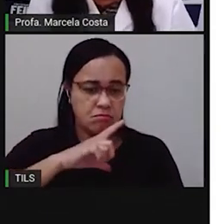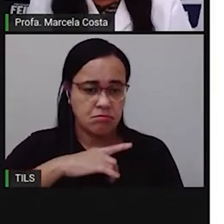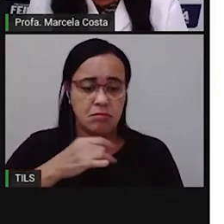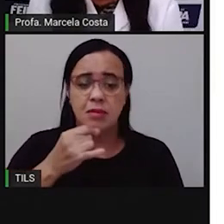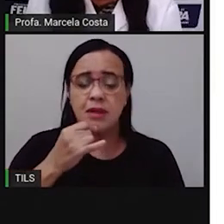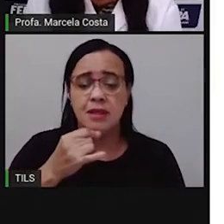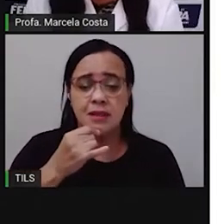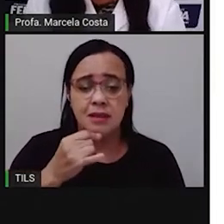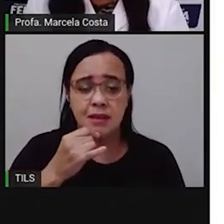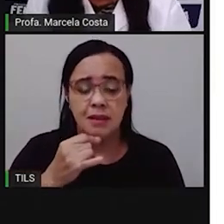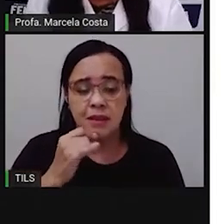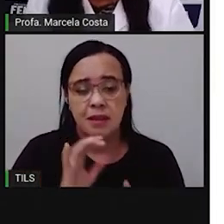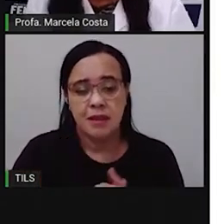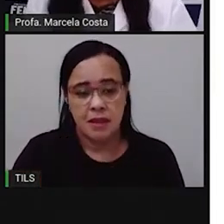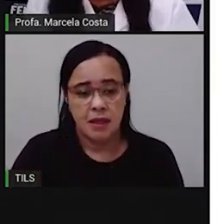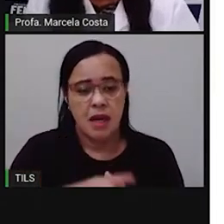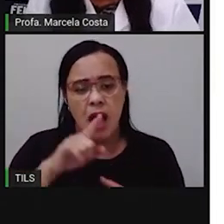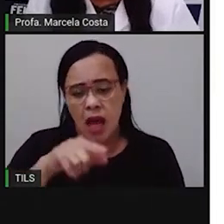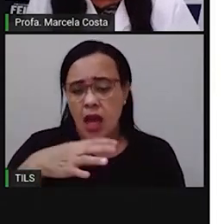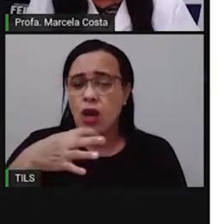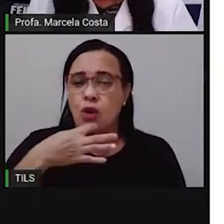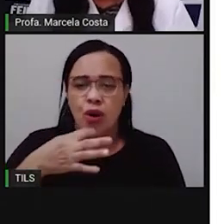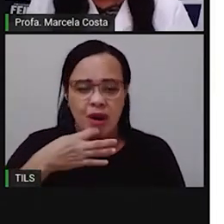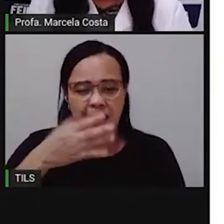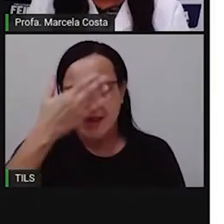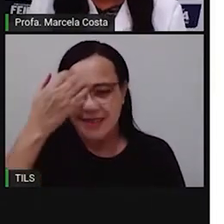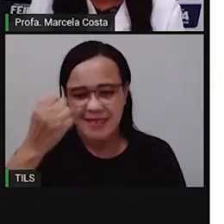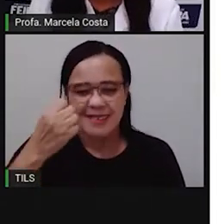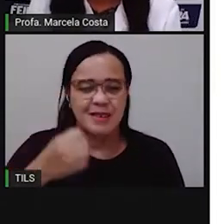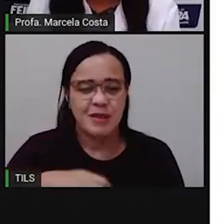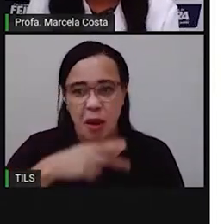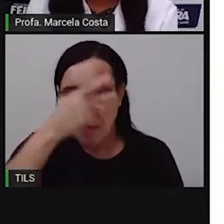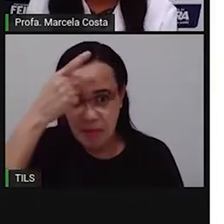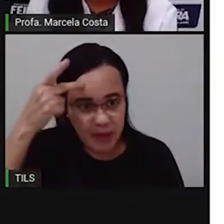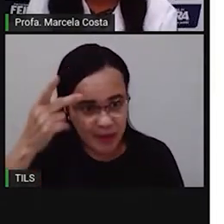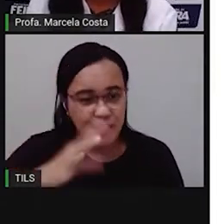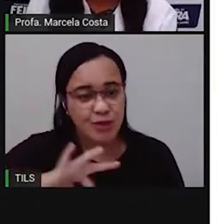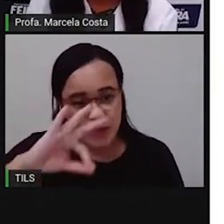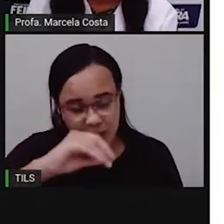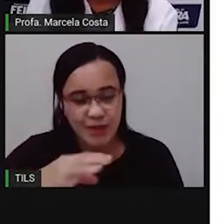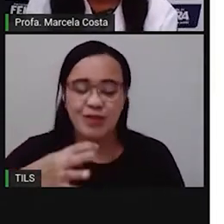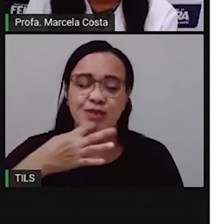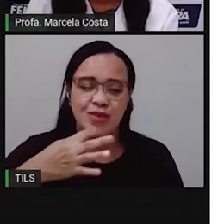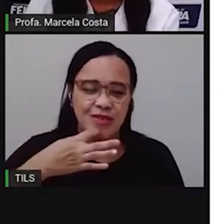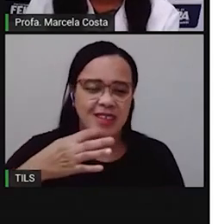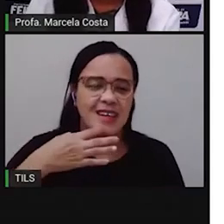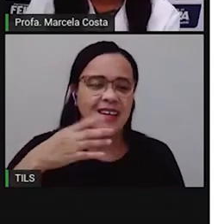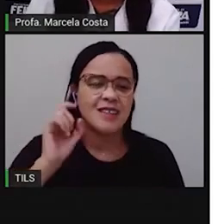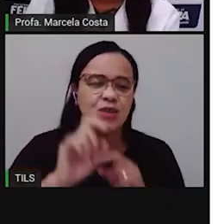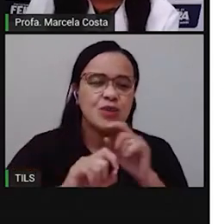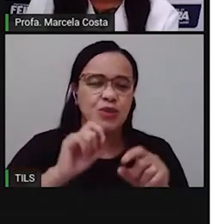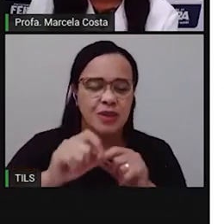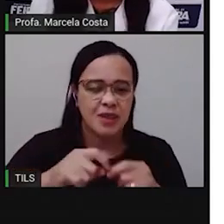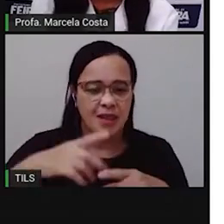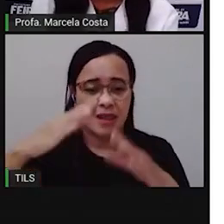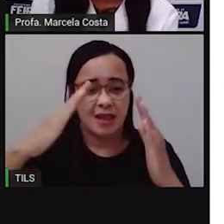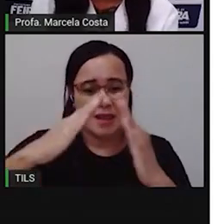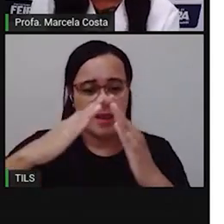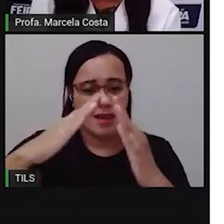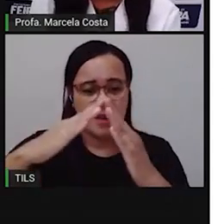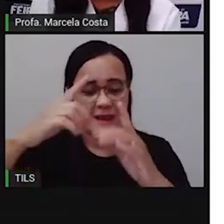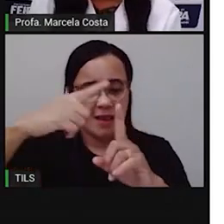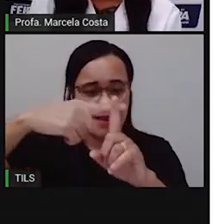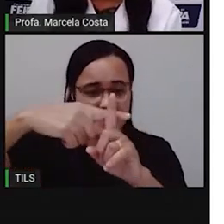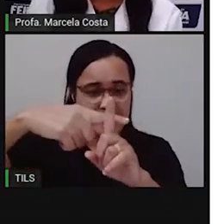Um deles, que é muito conhecido, é a Igreja Senhor dos Passos, que é uma igreja que já